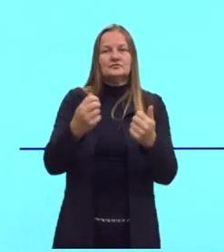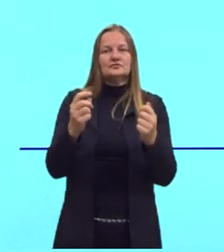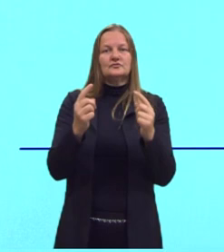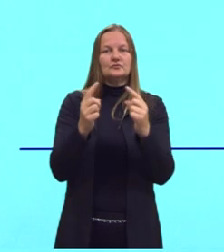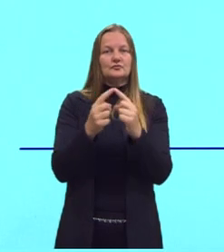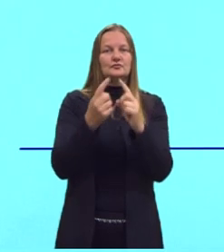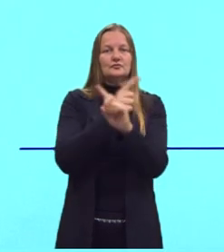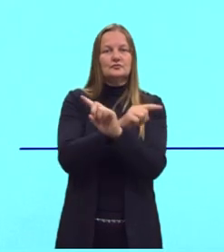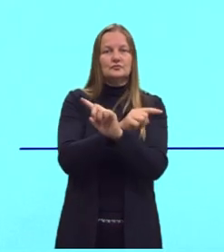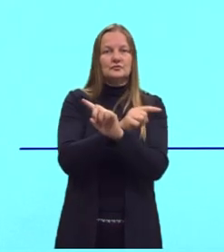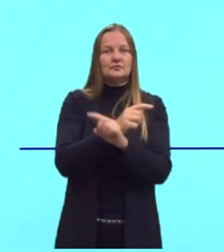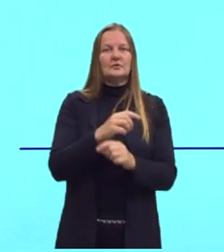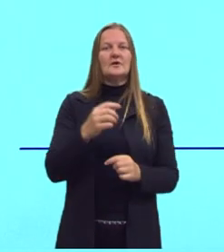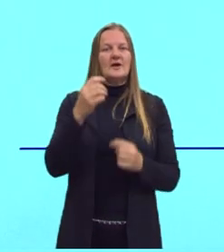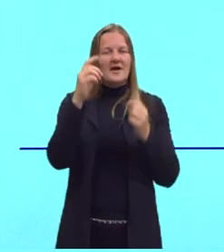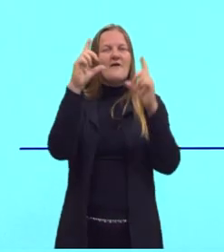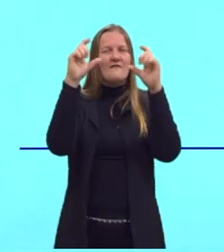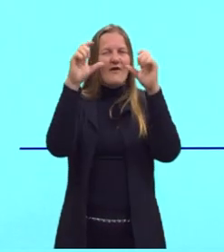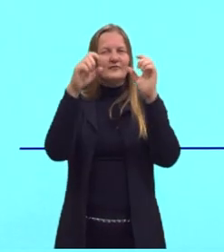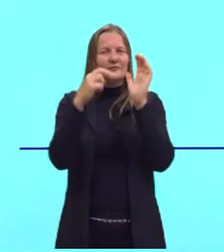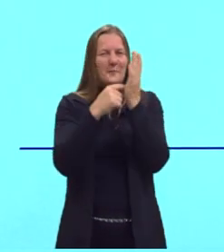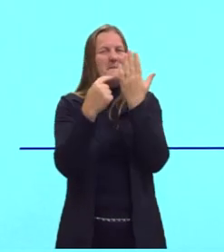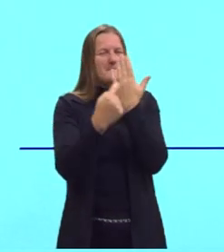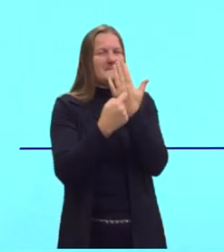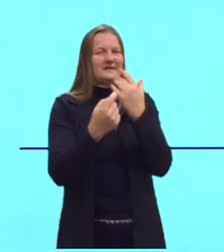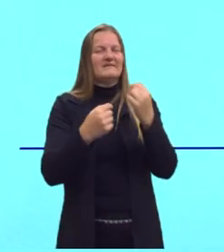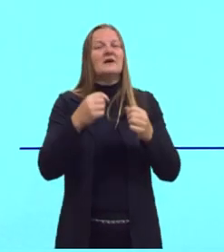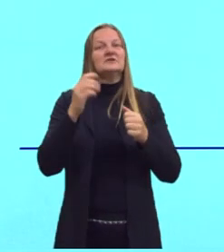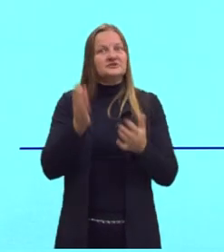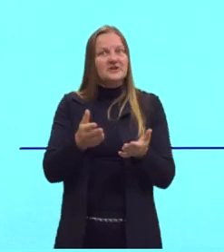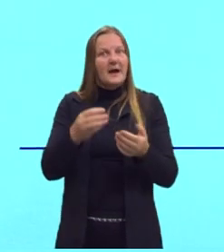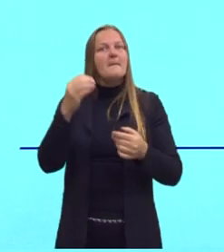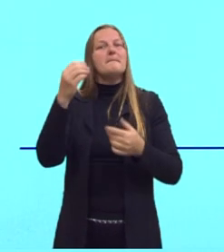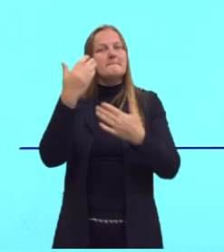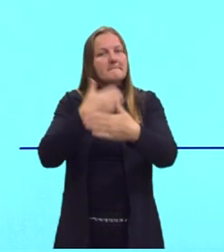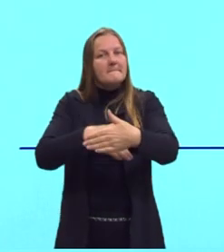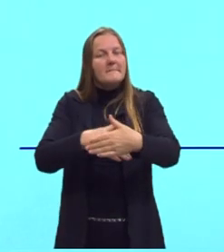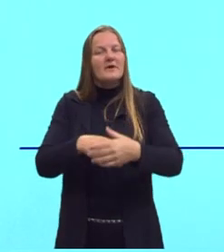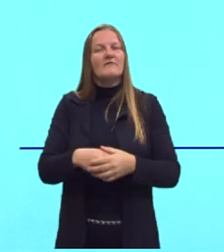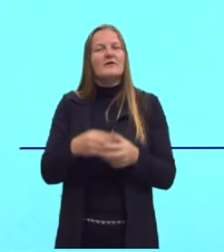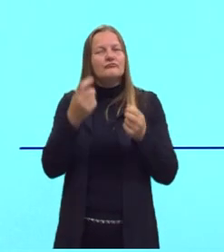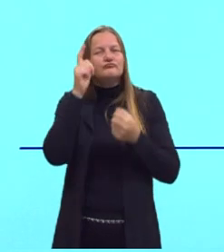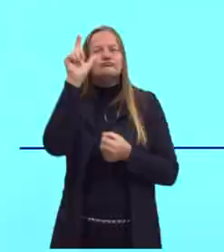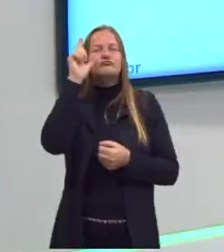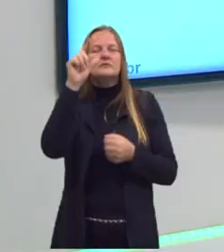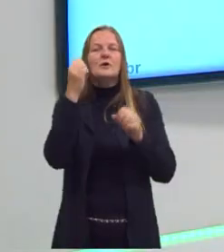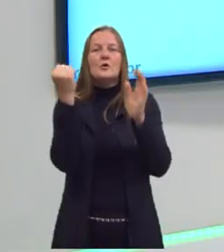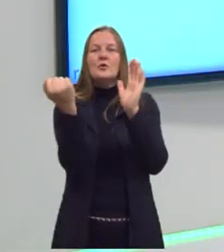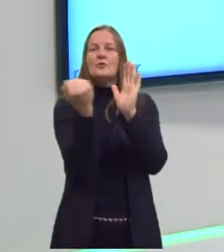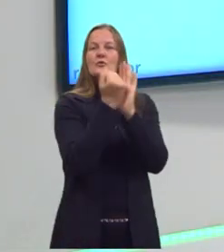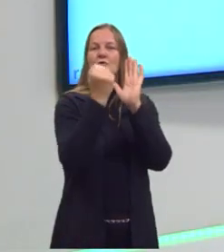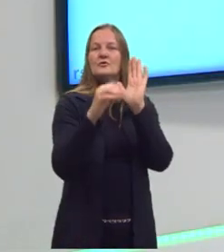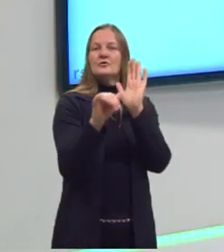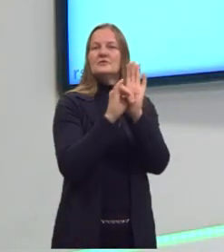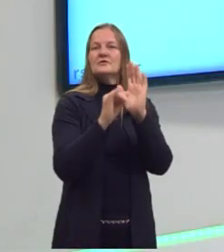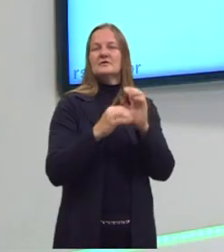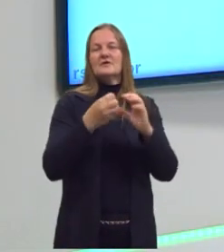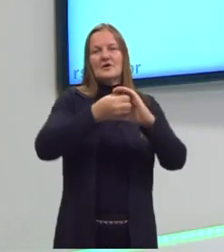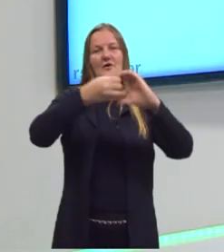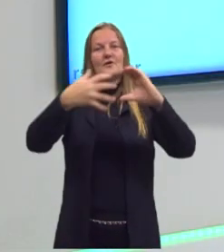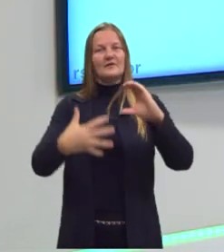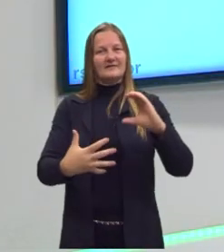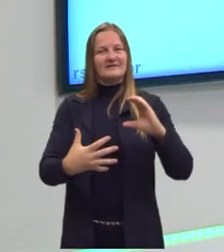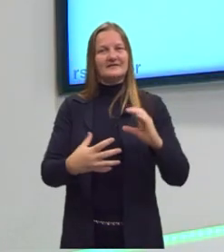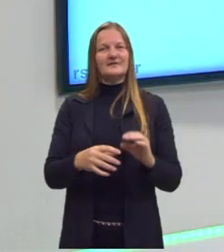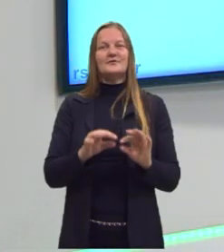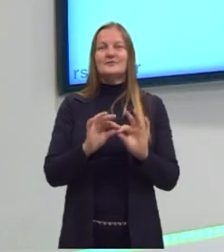uma imagem, uma ilustração que já caiu em provas para a gente conseguir identificar essa classificação de